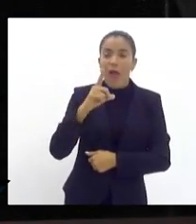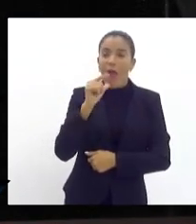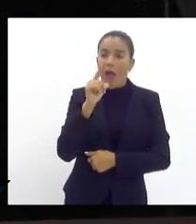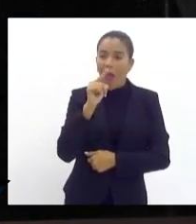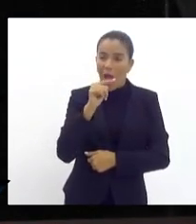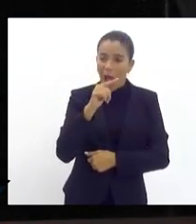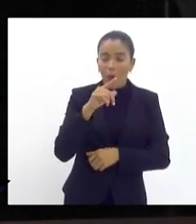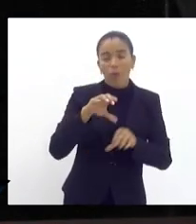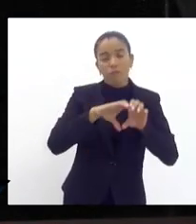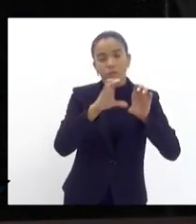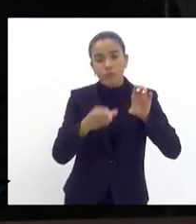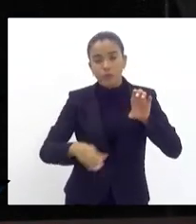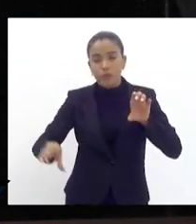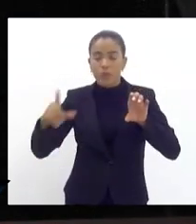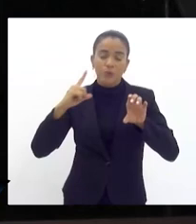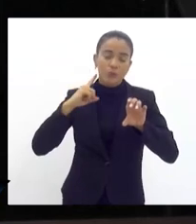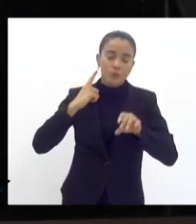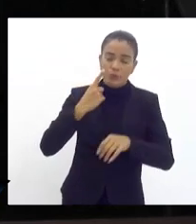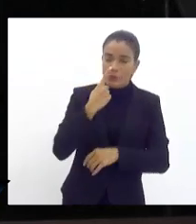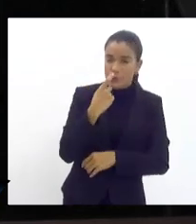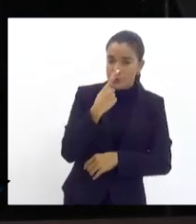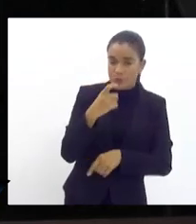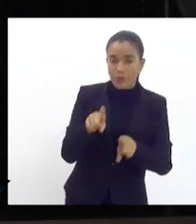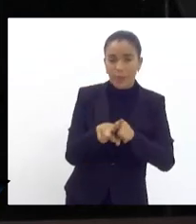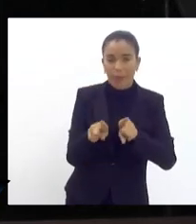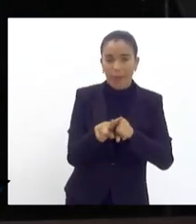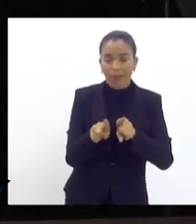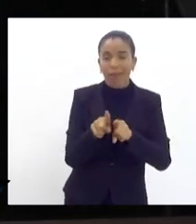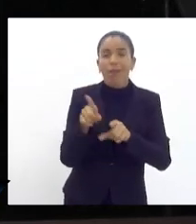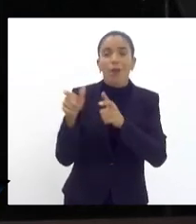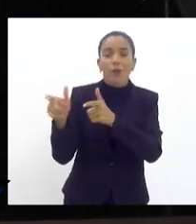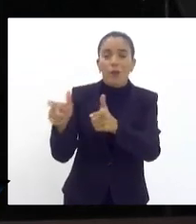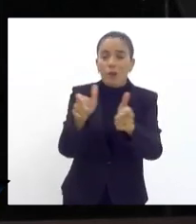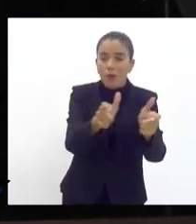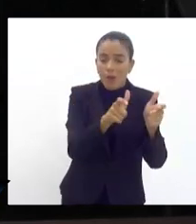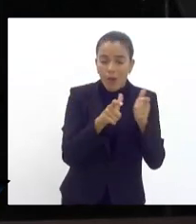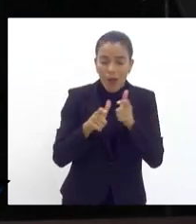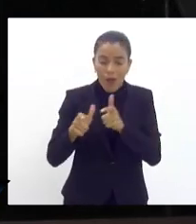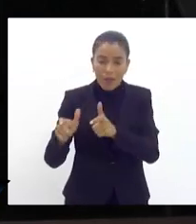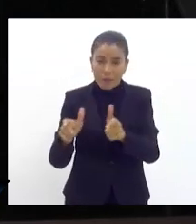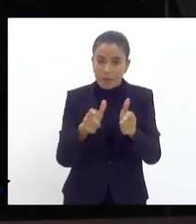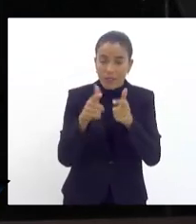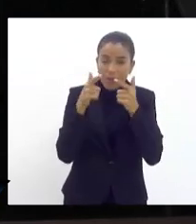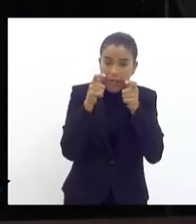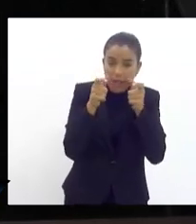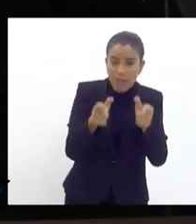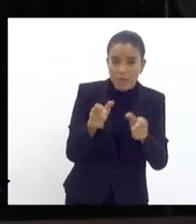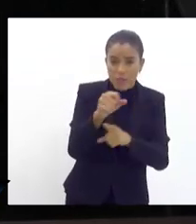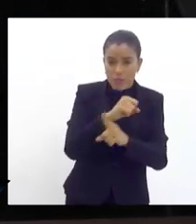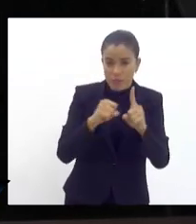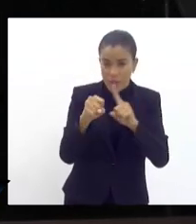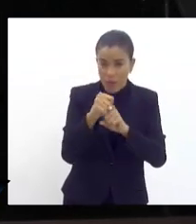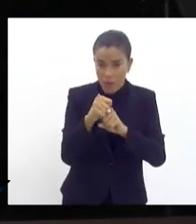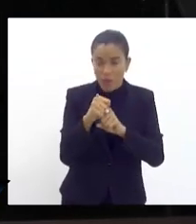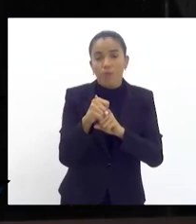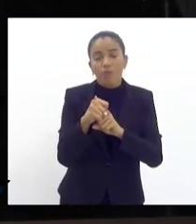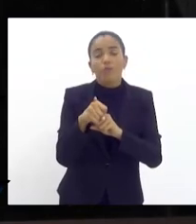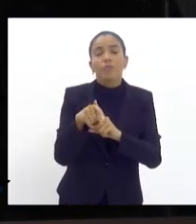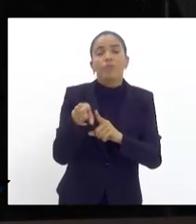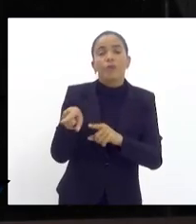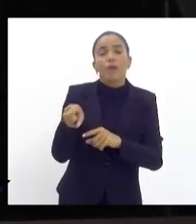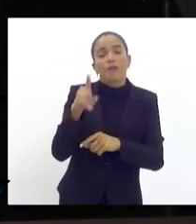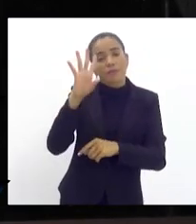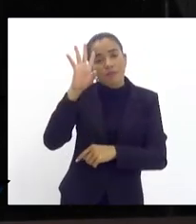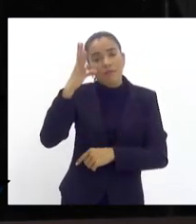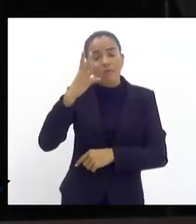esgotamento sanitário os habitantes de imóveis residenciais situados nas áreas consideradas de interesse social definidos por cada município